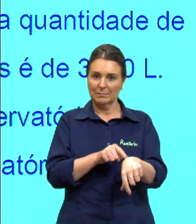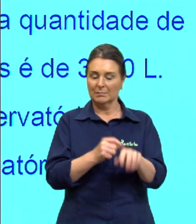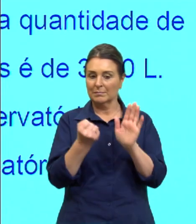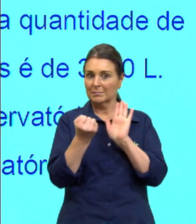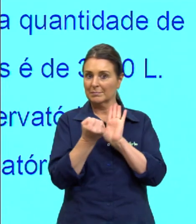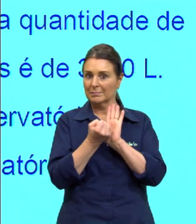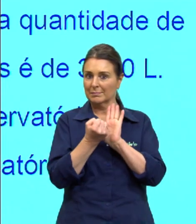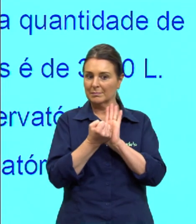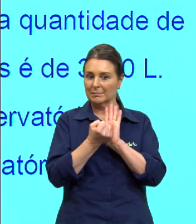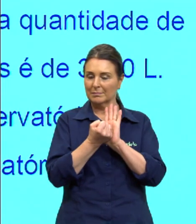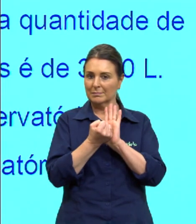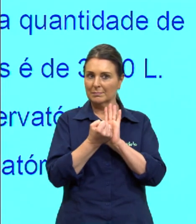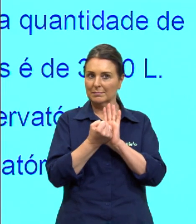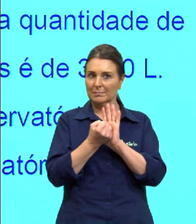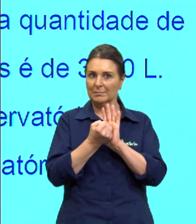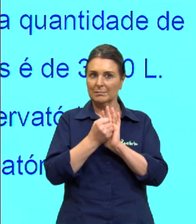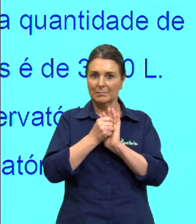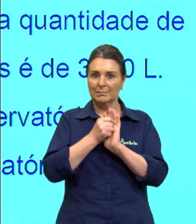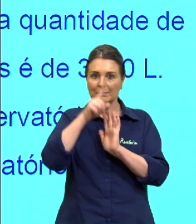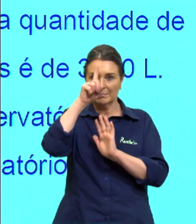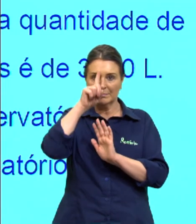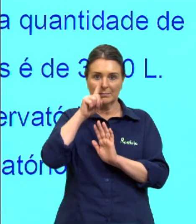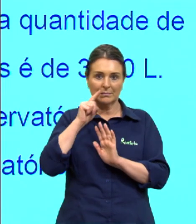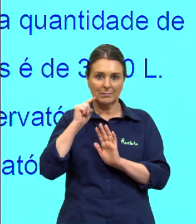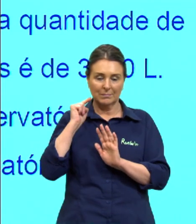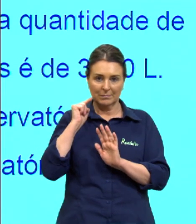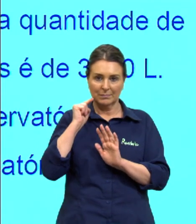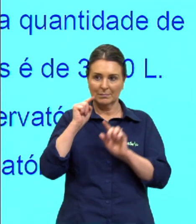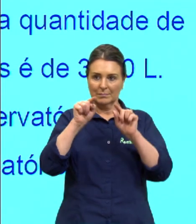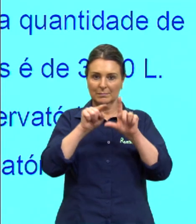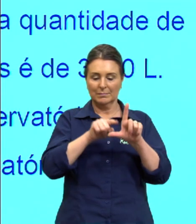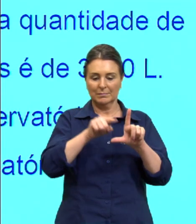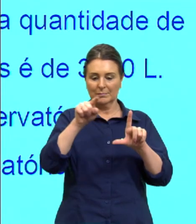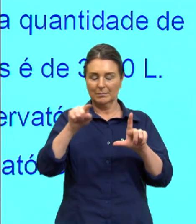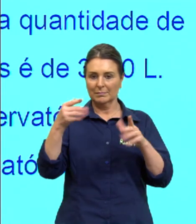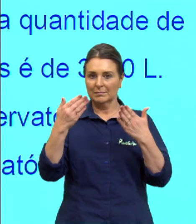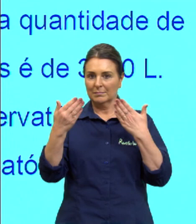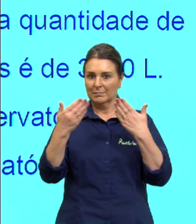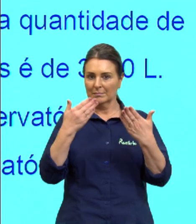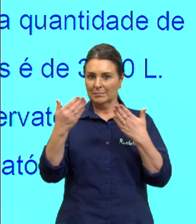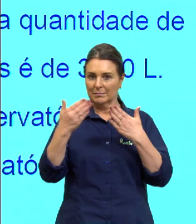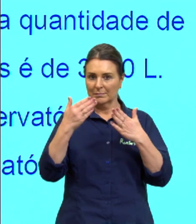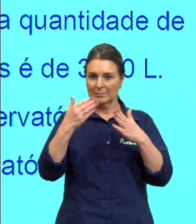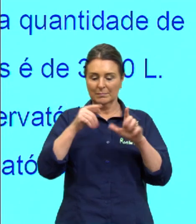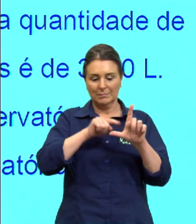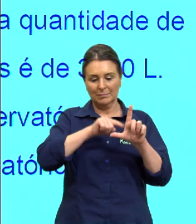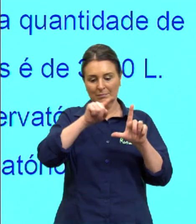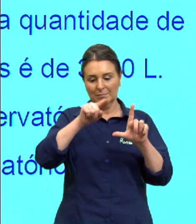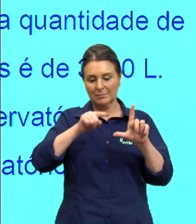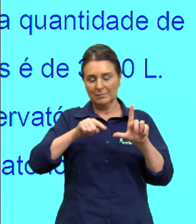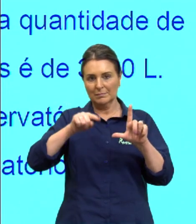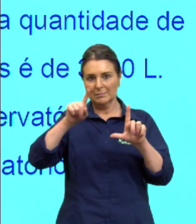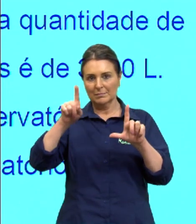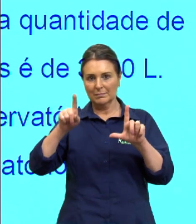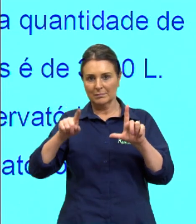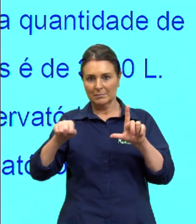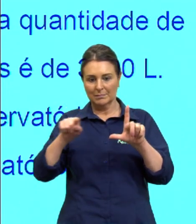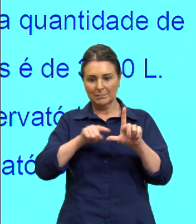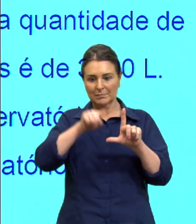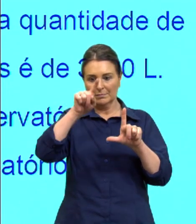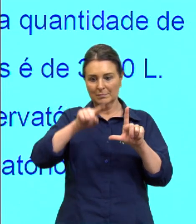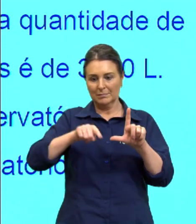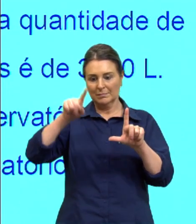esse gráfico. Então, a gente está analisando essas curvas, né, no gráfico